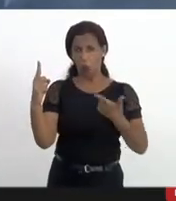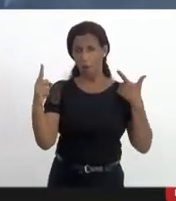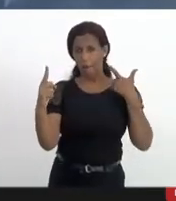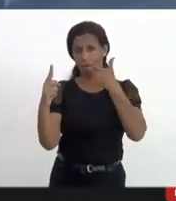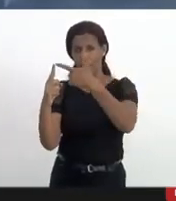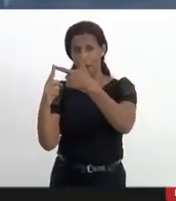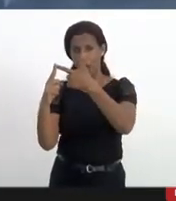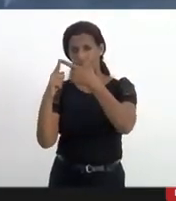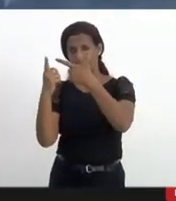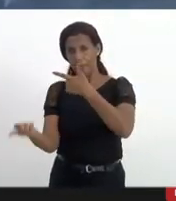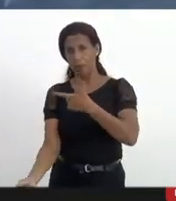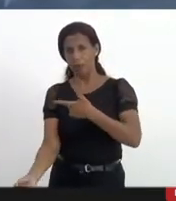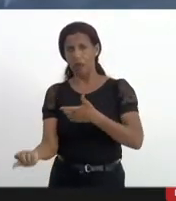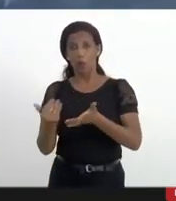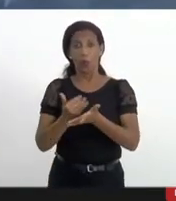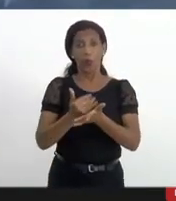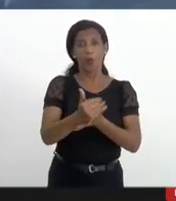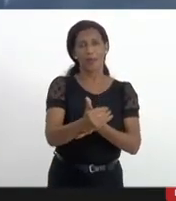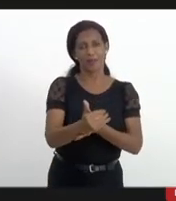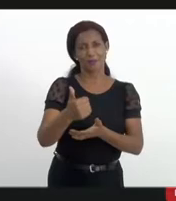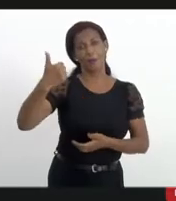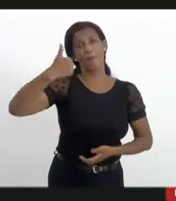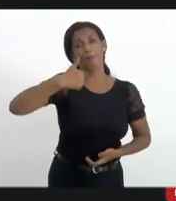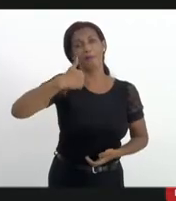vitimado ainda no início da operação.